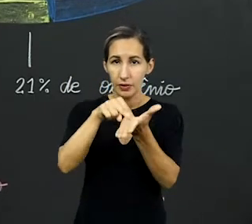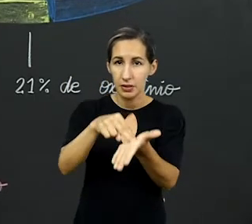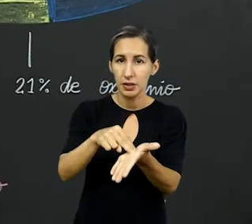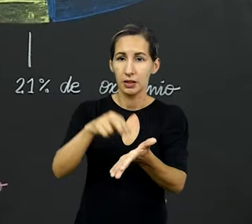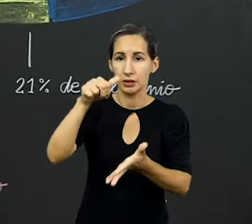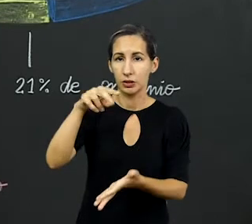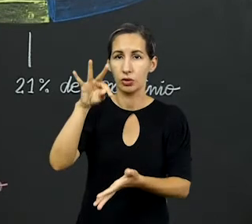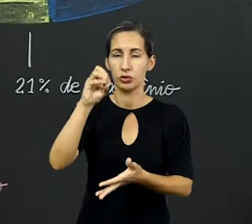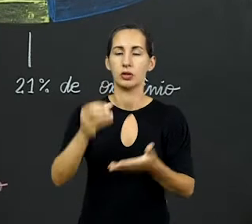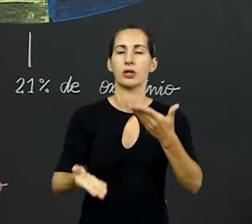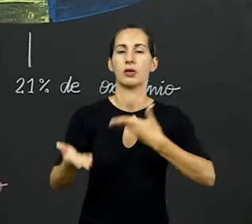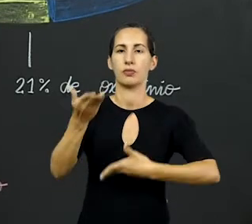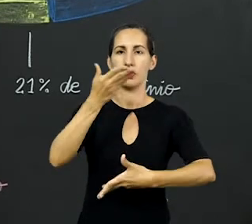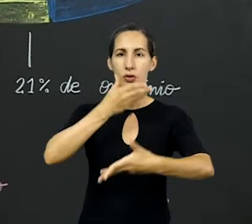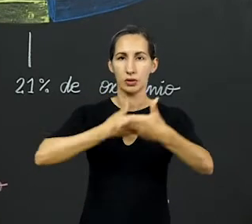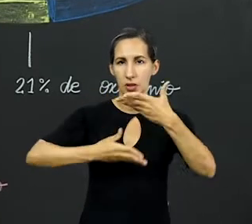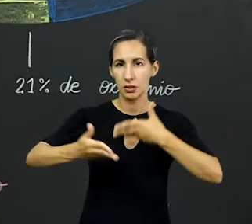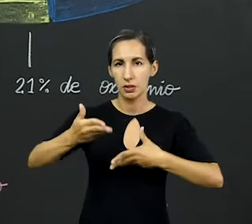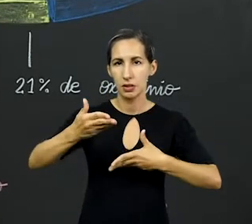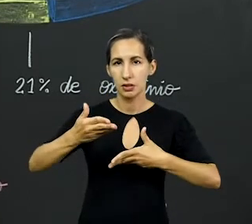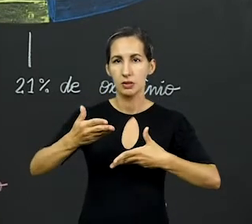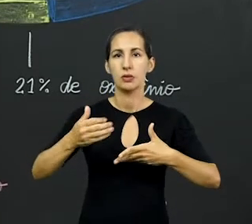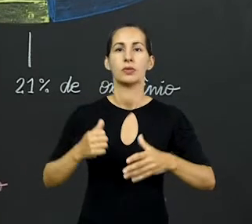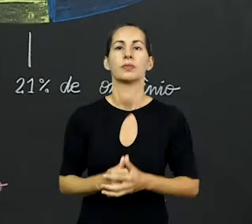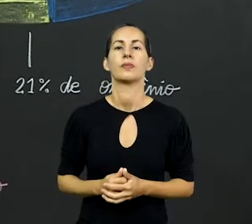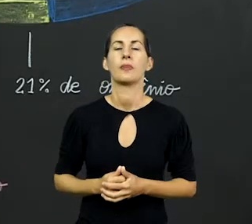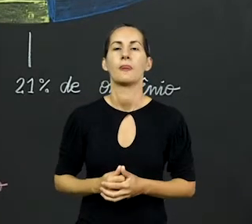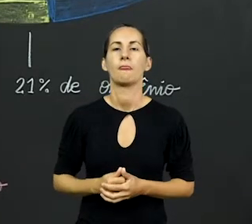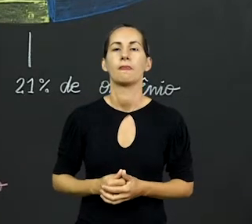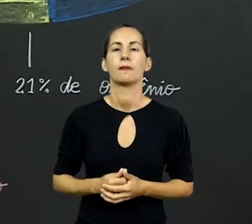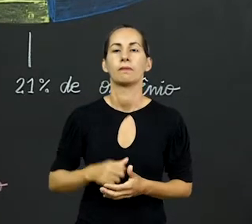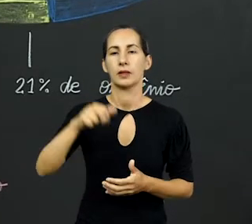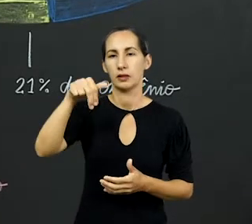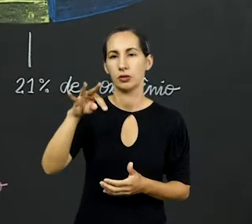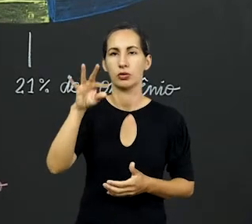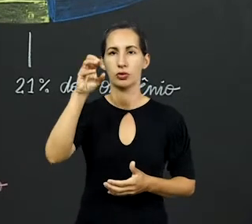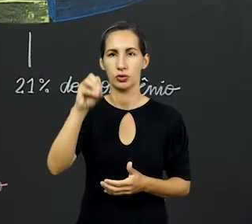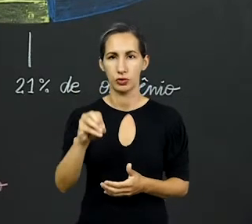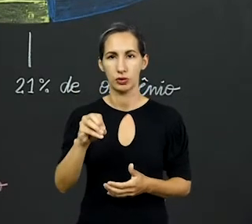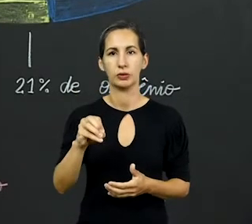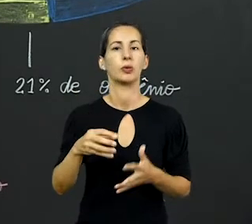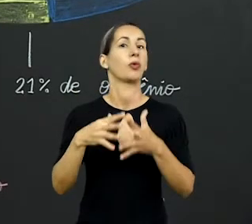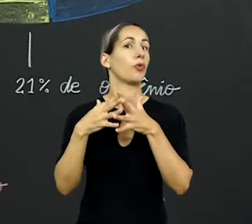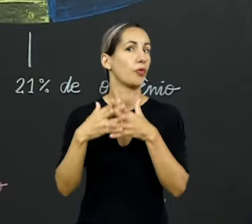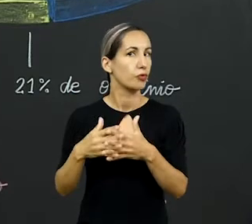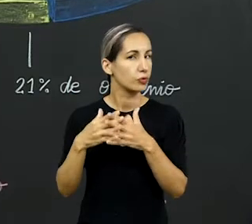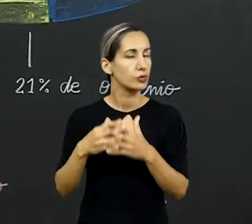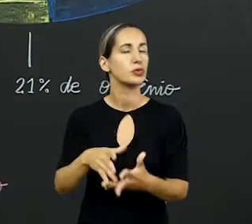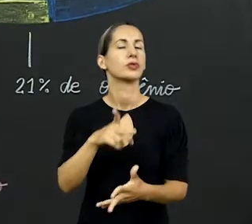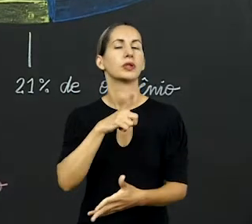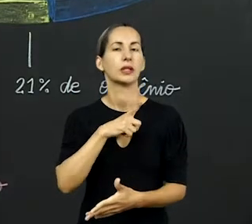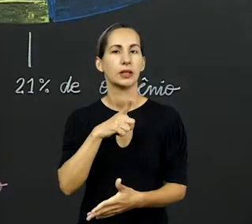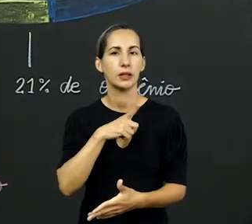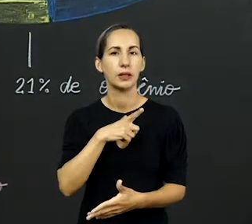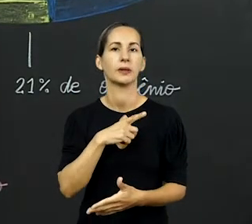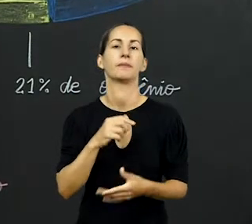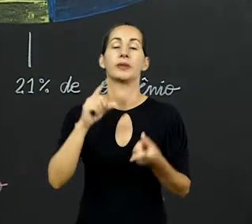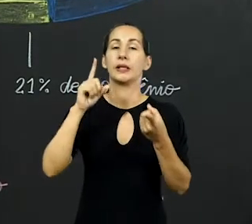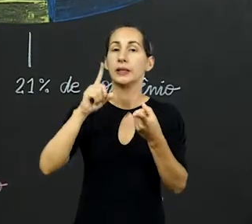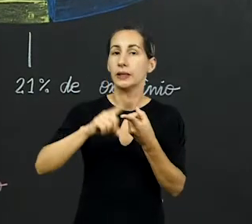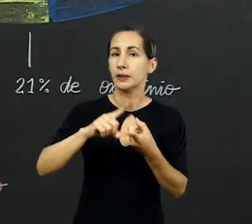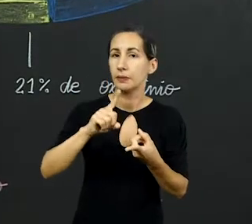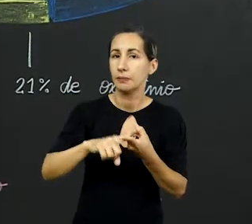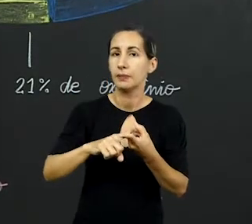nitrogênio, que fazem a transformação nas etapas do ciclo do nitrogênio, ia complicar bastante. Além